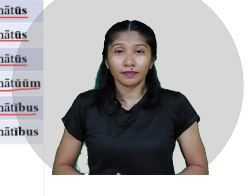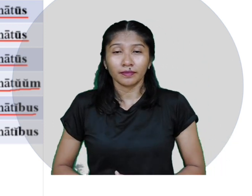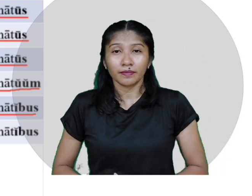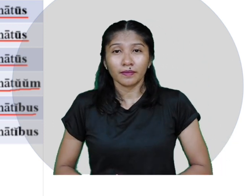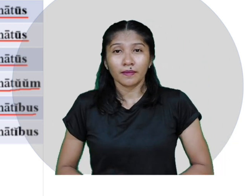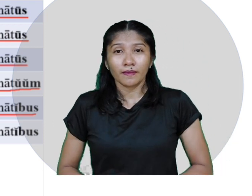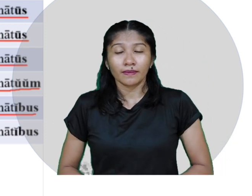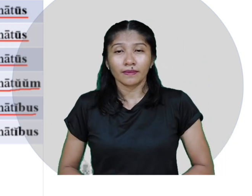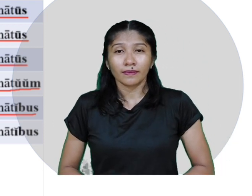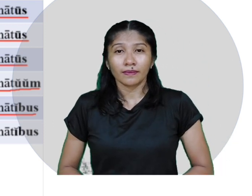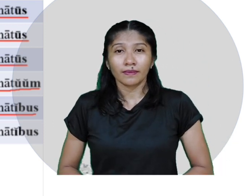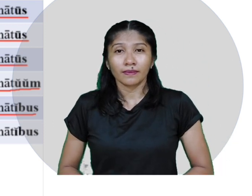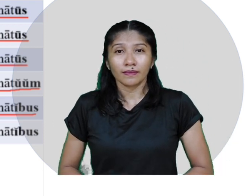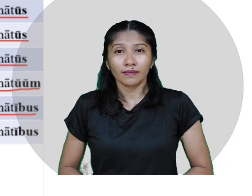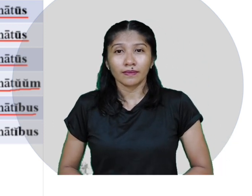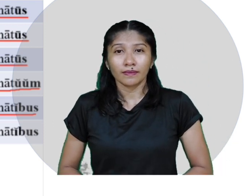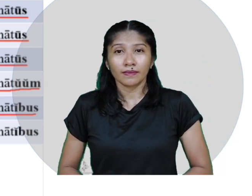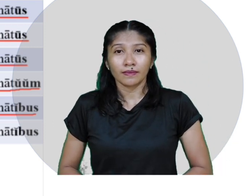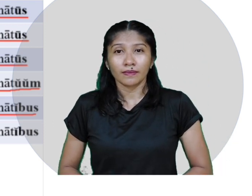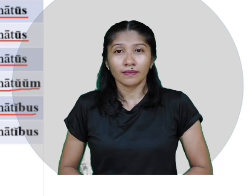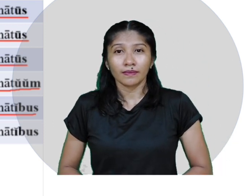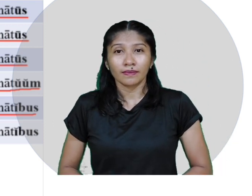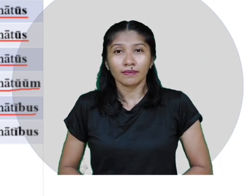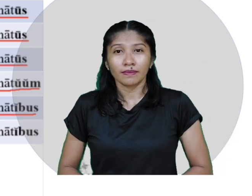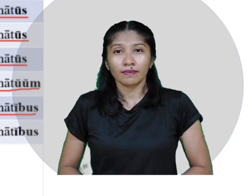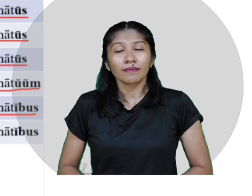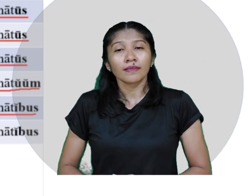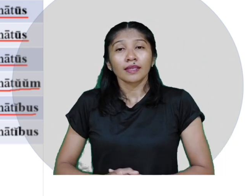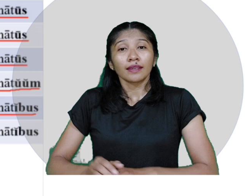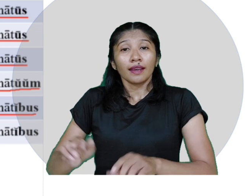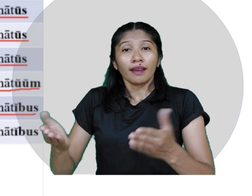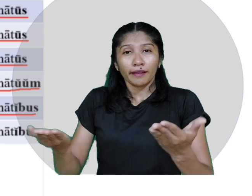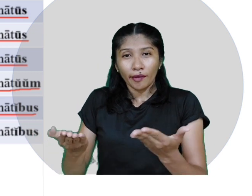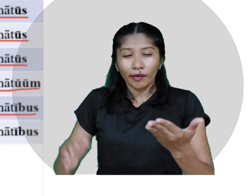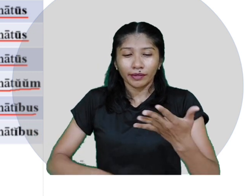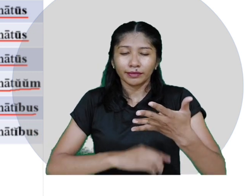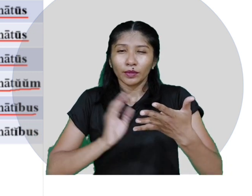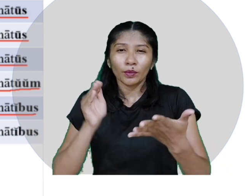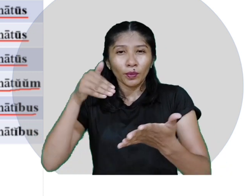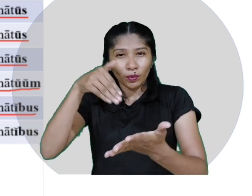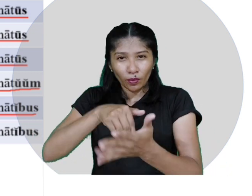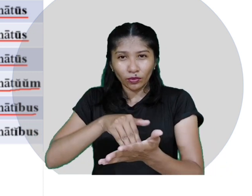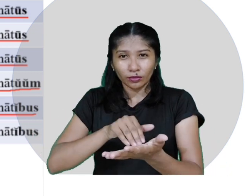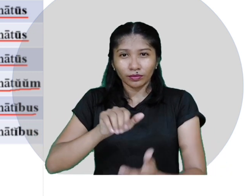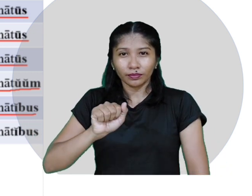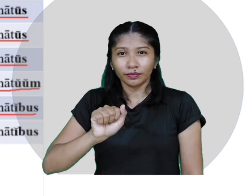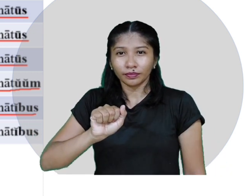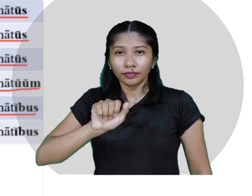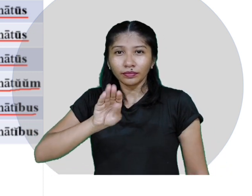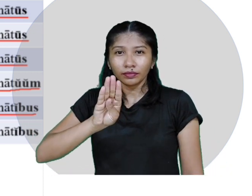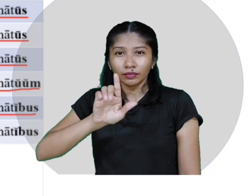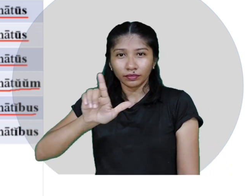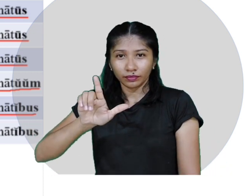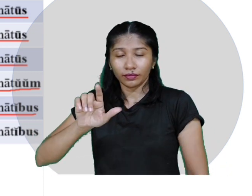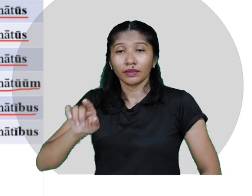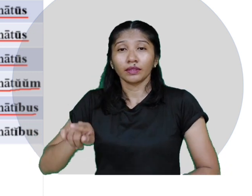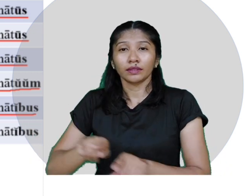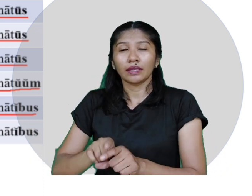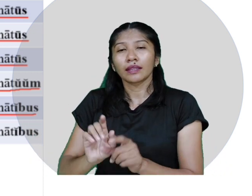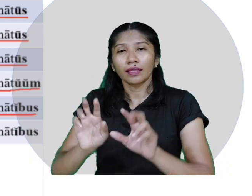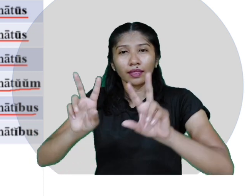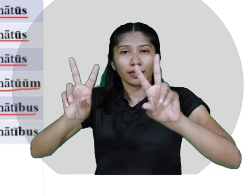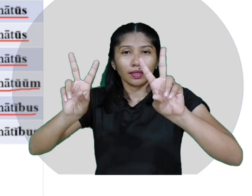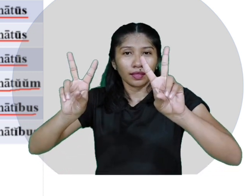Utilizando no ablativo singular, terei o termo senato, poetai, insenatus